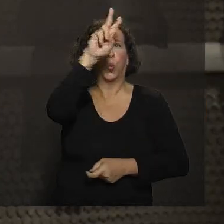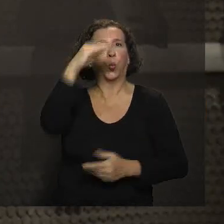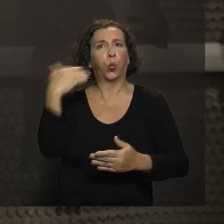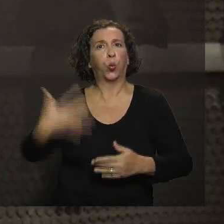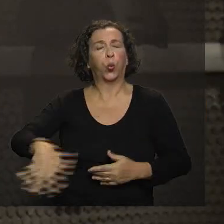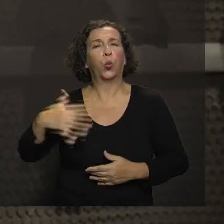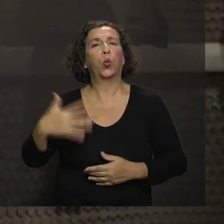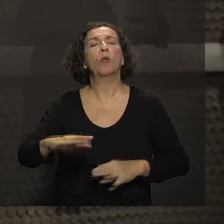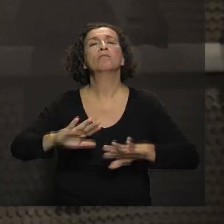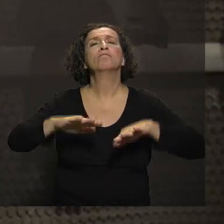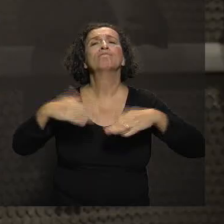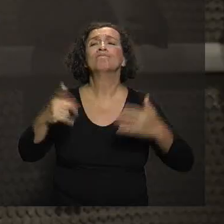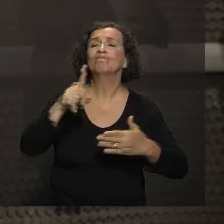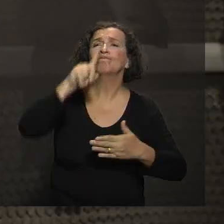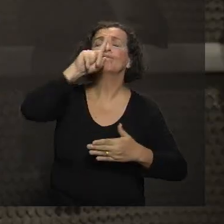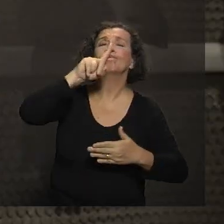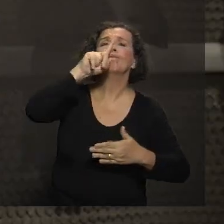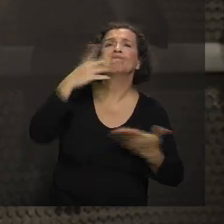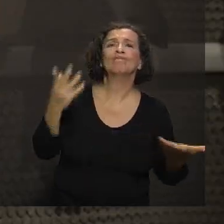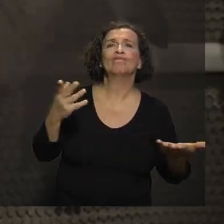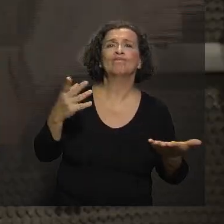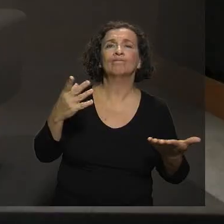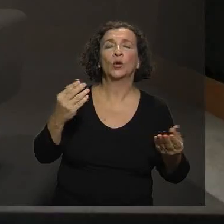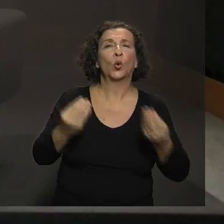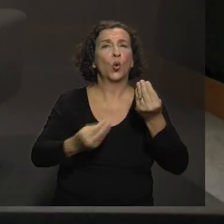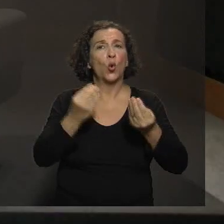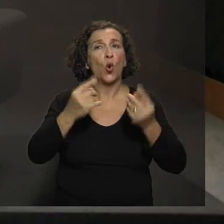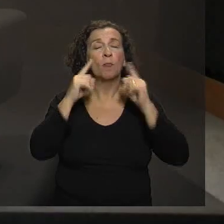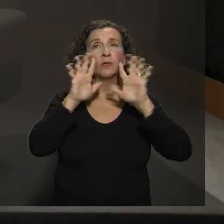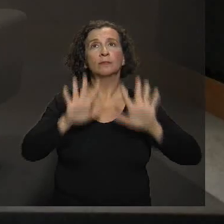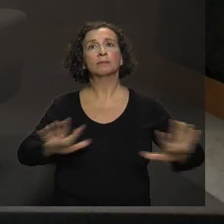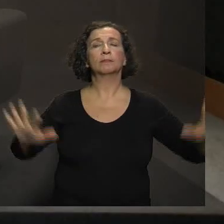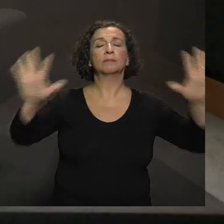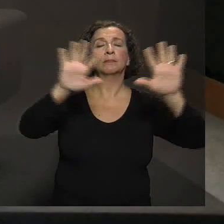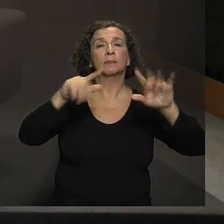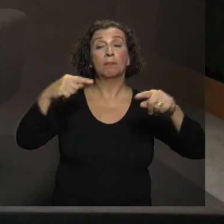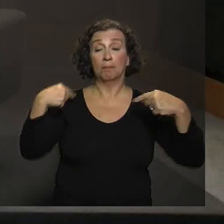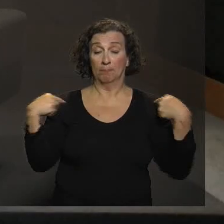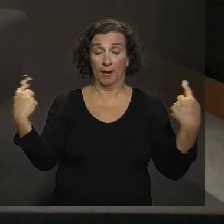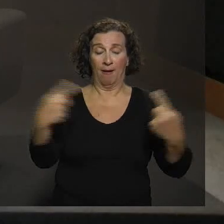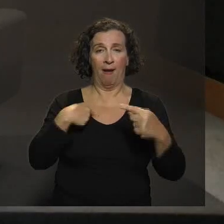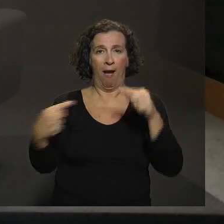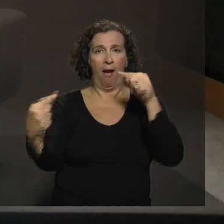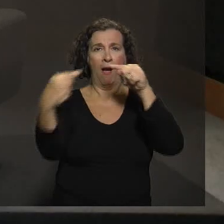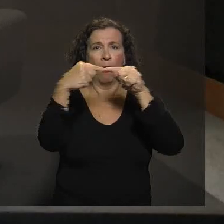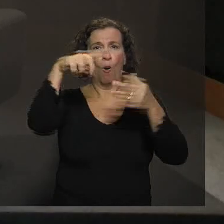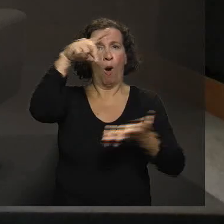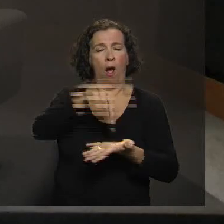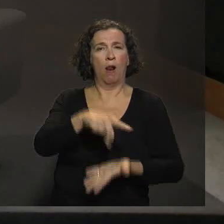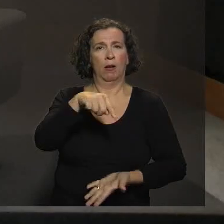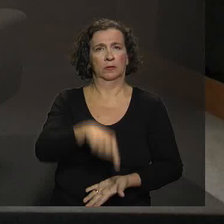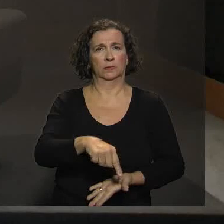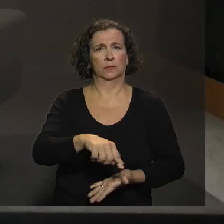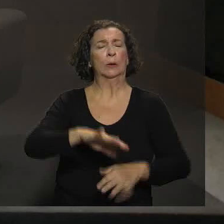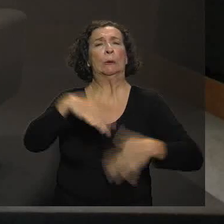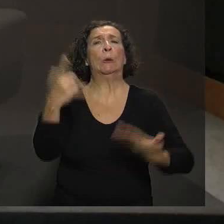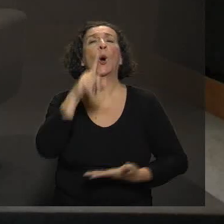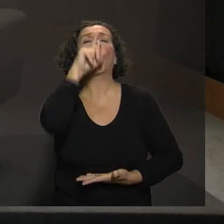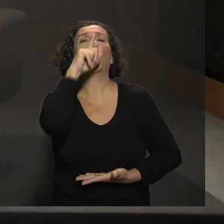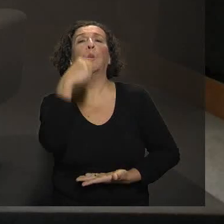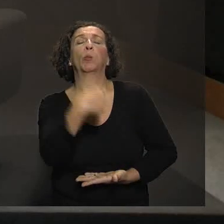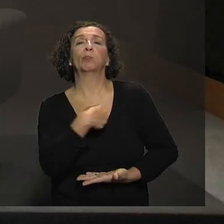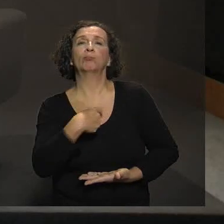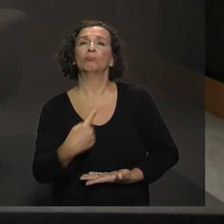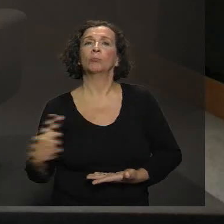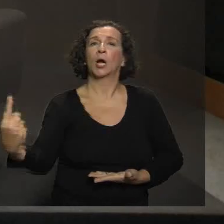quais são os riscos? Aí vamos, né, da maneira macro para a nossa realidade. Quais são os riscos para nós aqui,